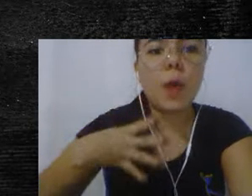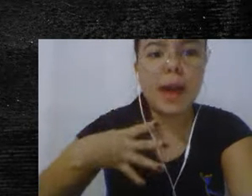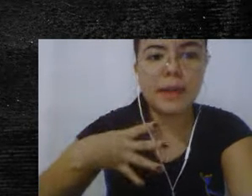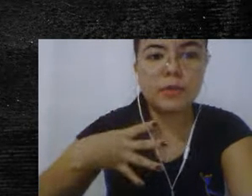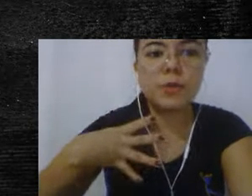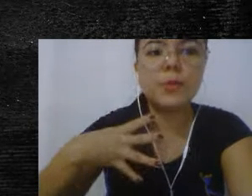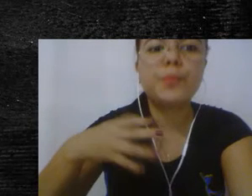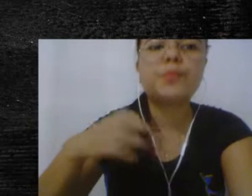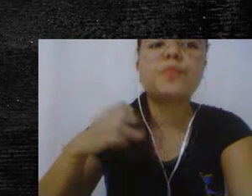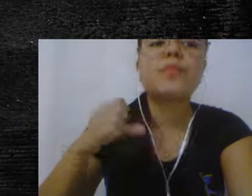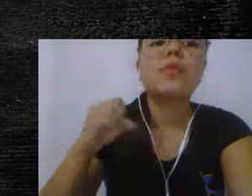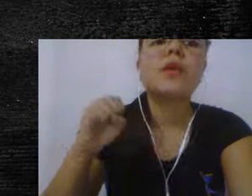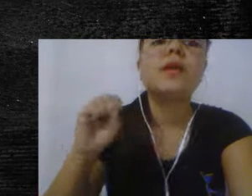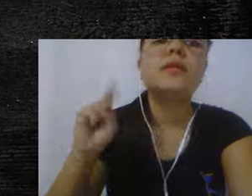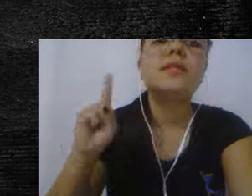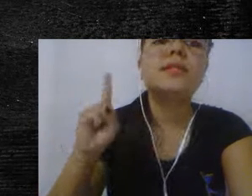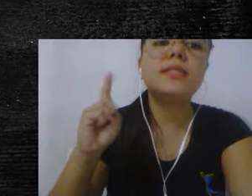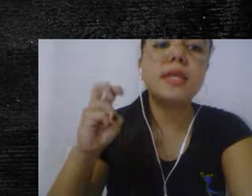quatro,